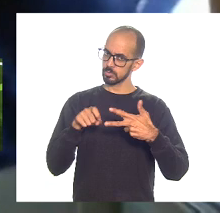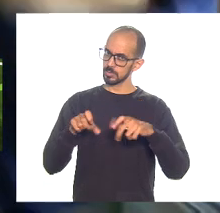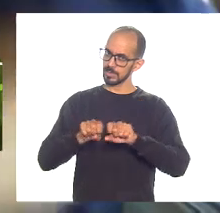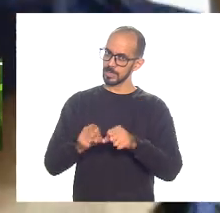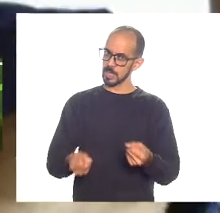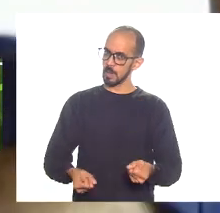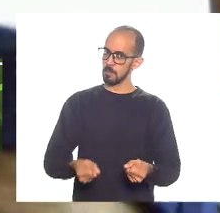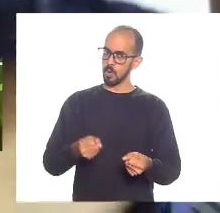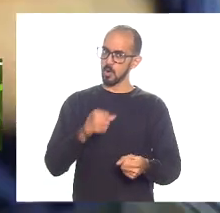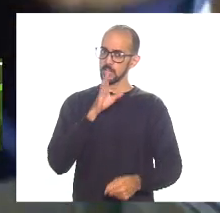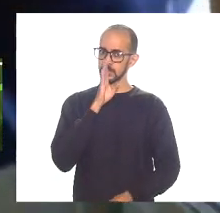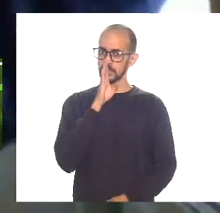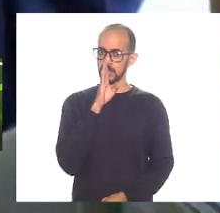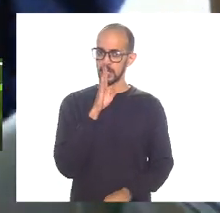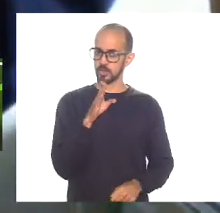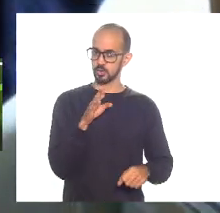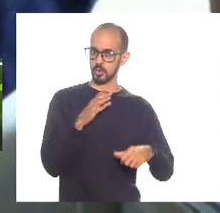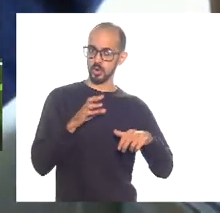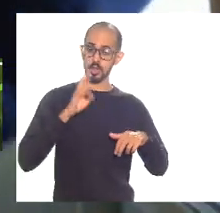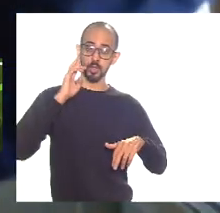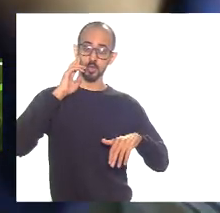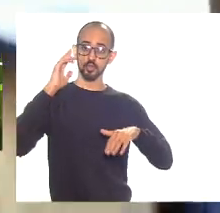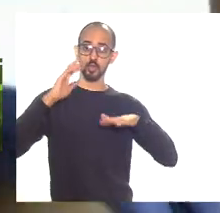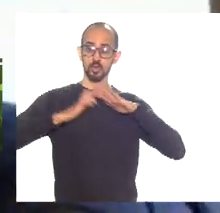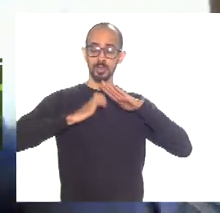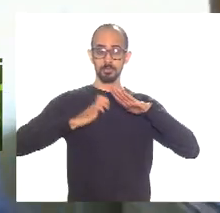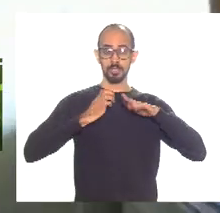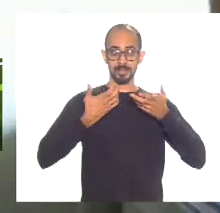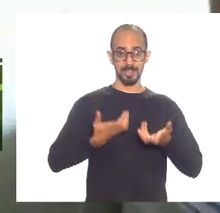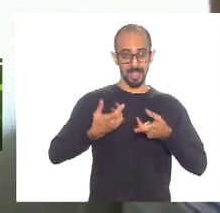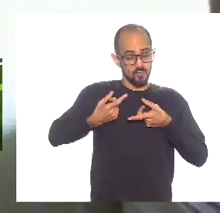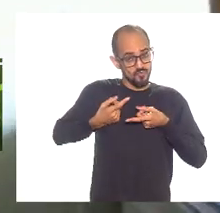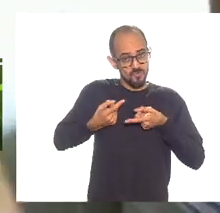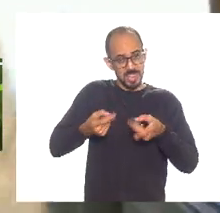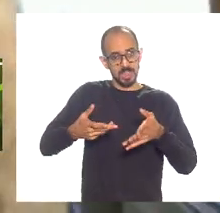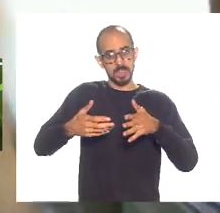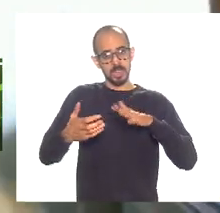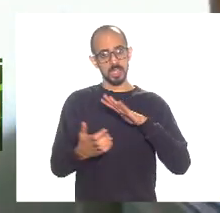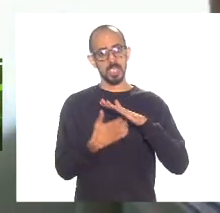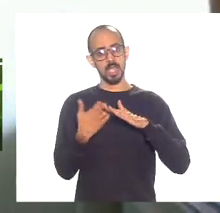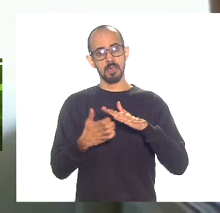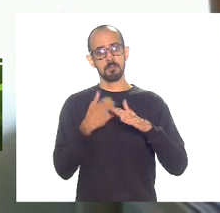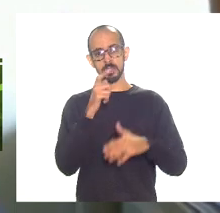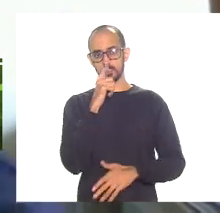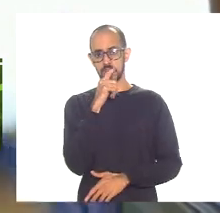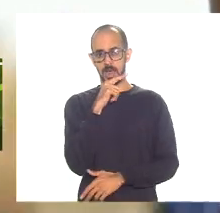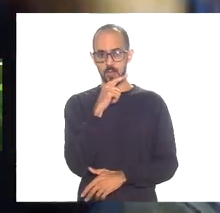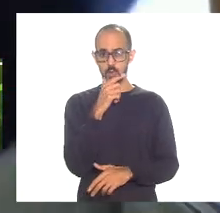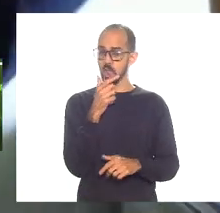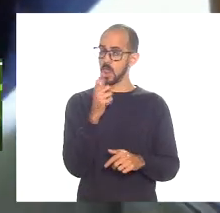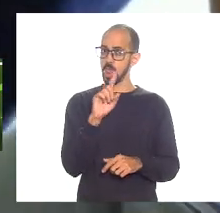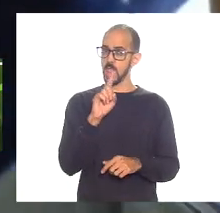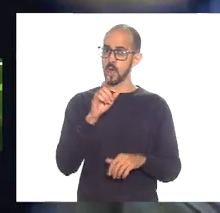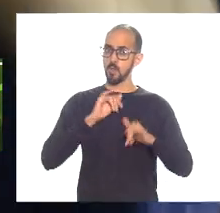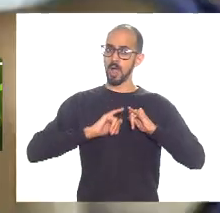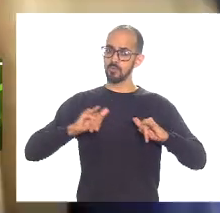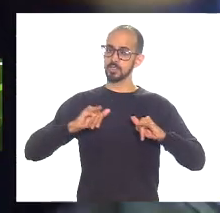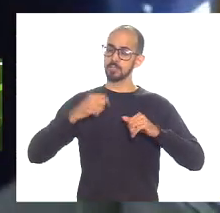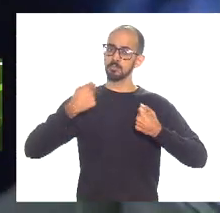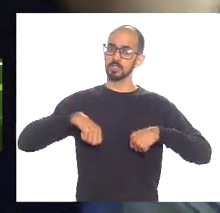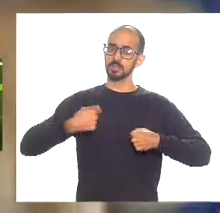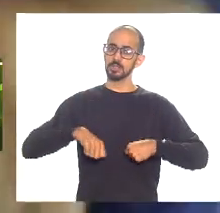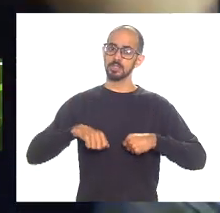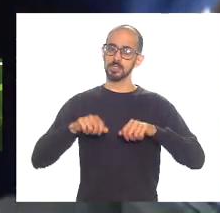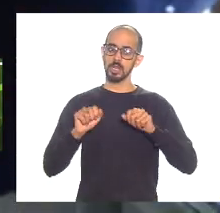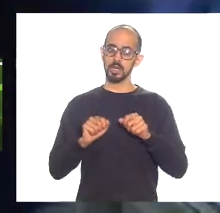empresarial que tanto quer vender a CEDAI não venha público para dizer assim precisamos